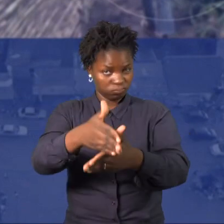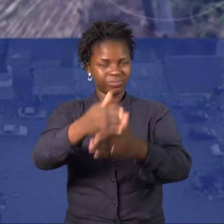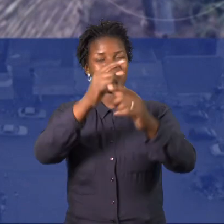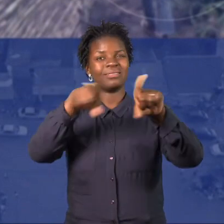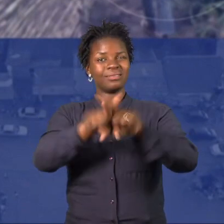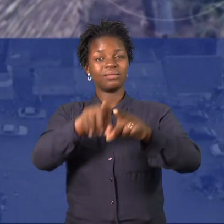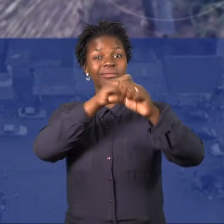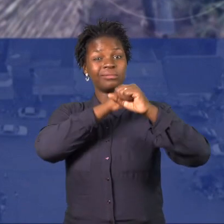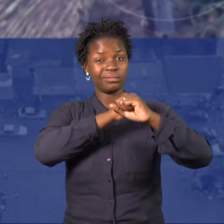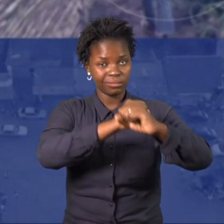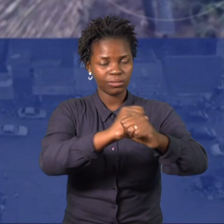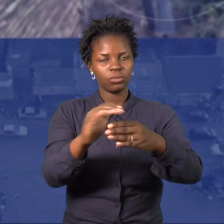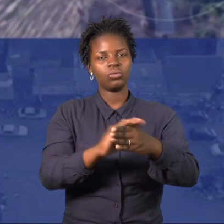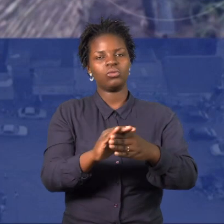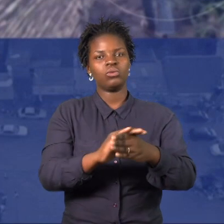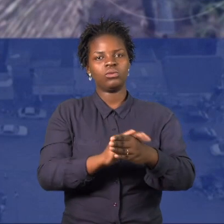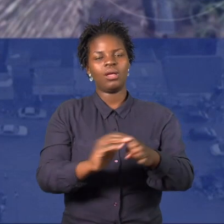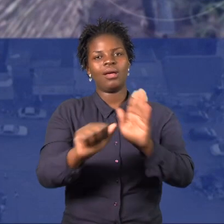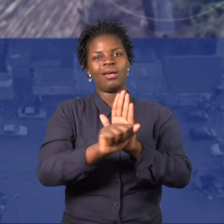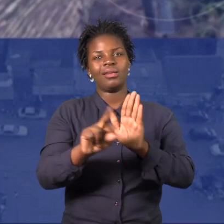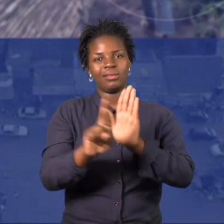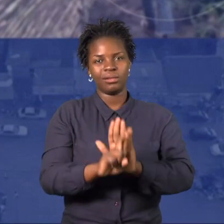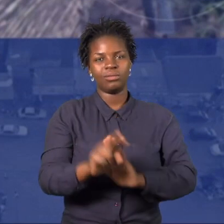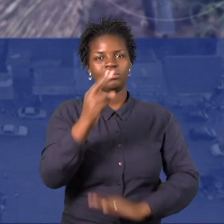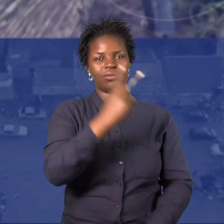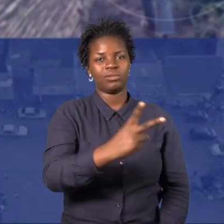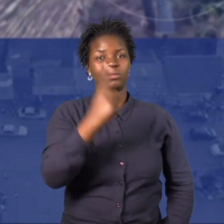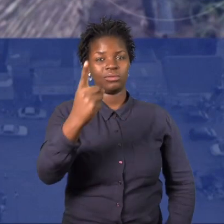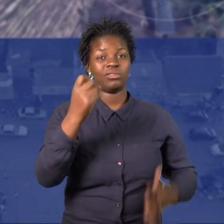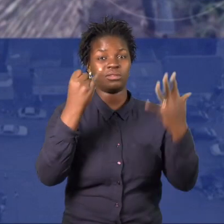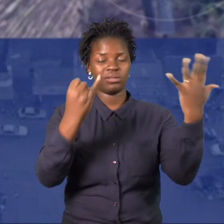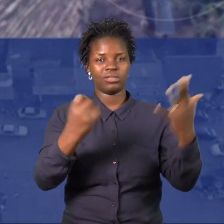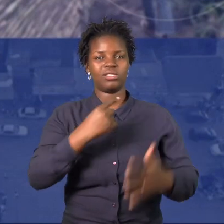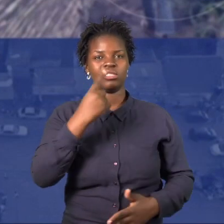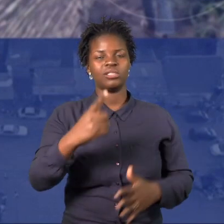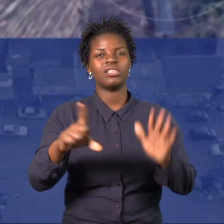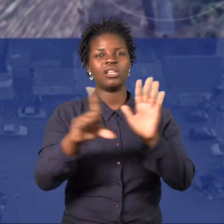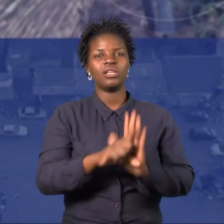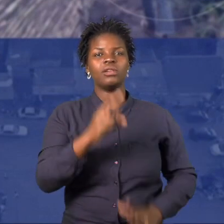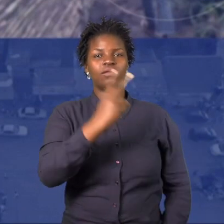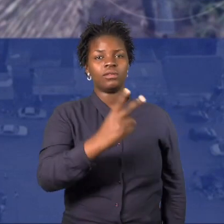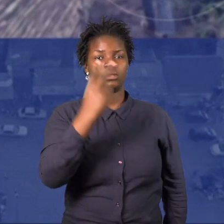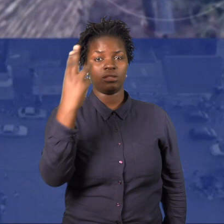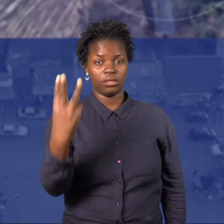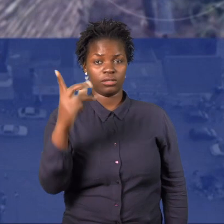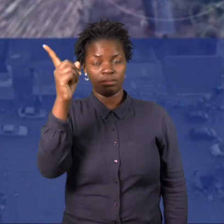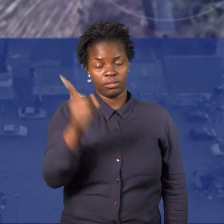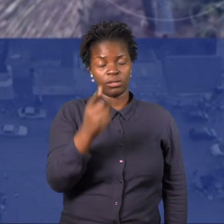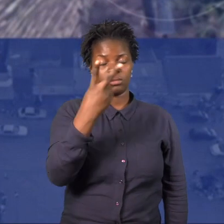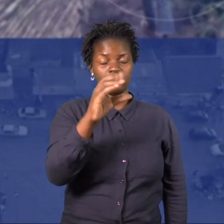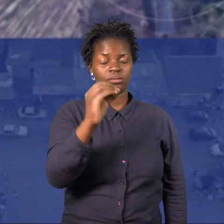construção civil é de caráter obrigatório, segundo o número 1 do artigo 216 da Lei 23